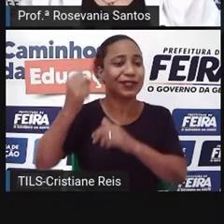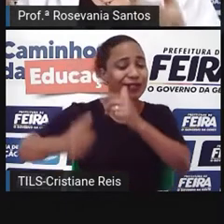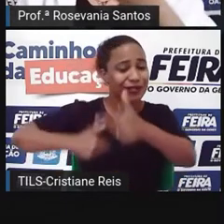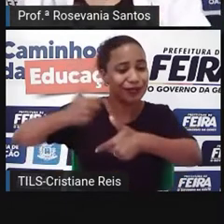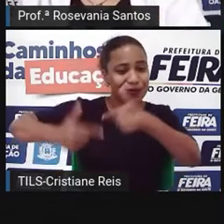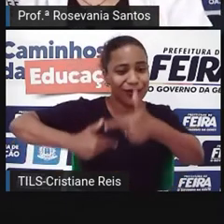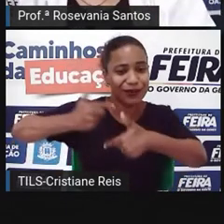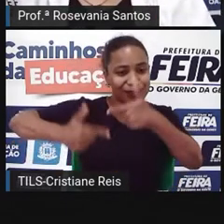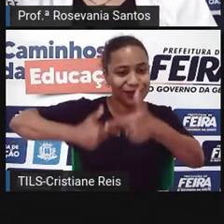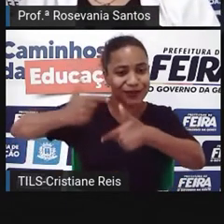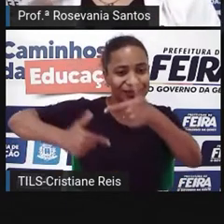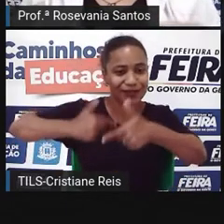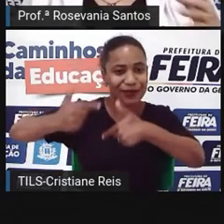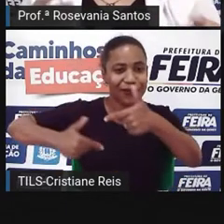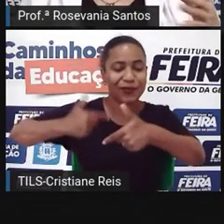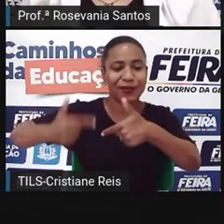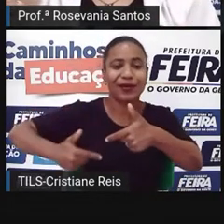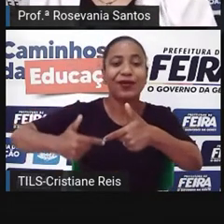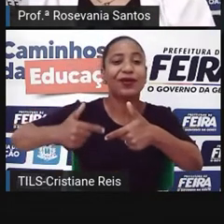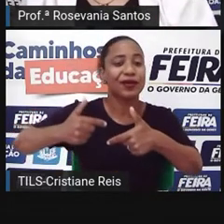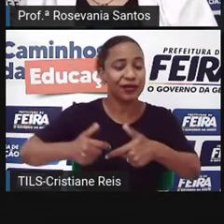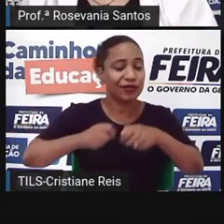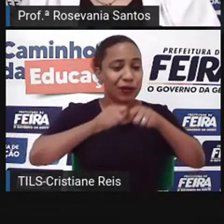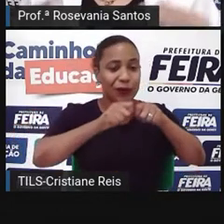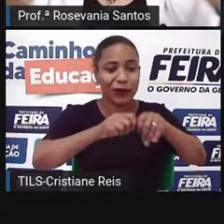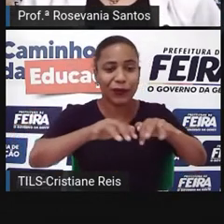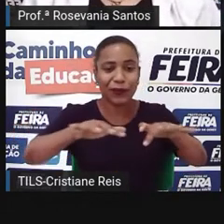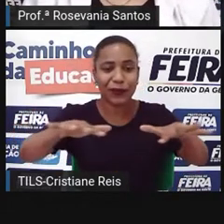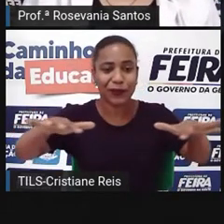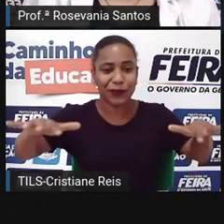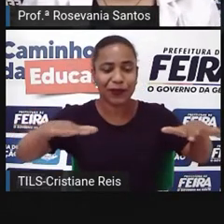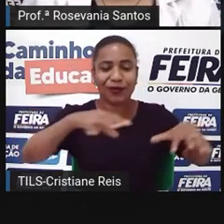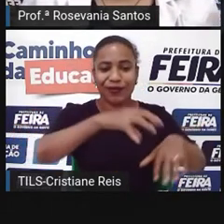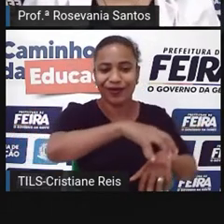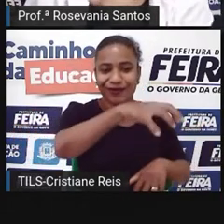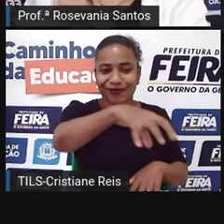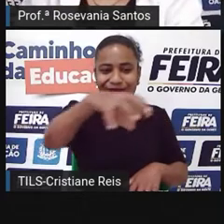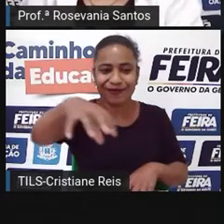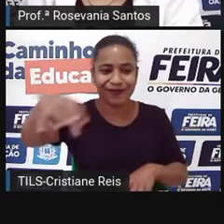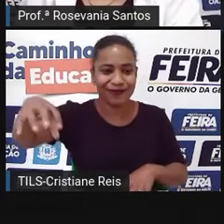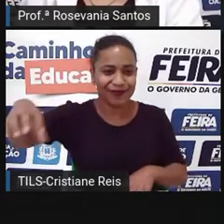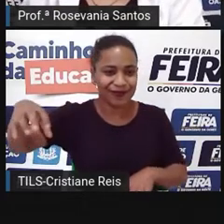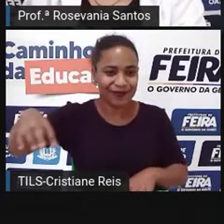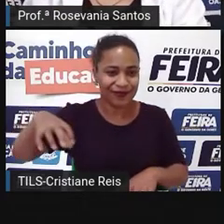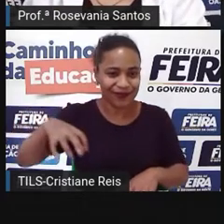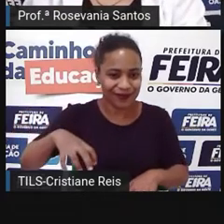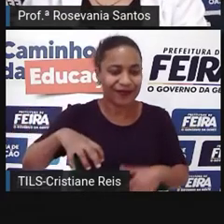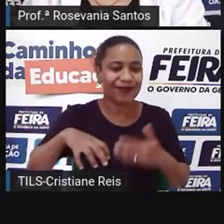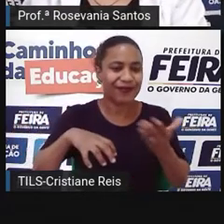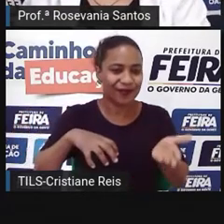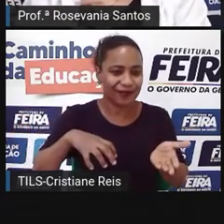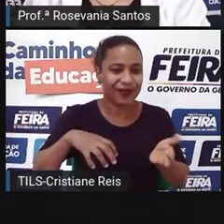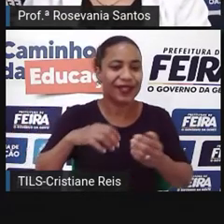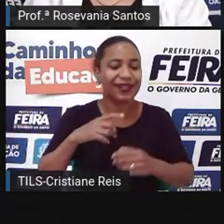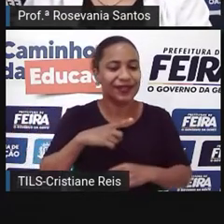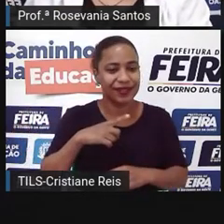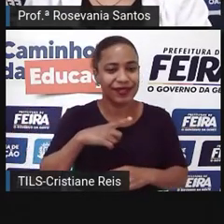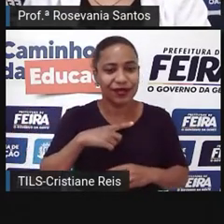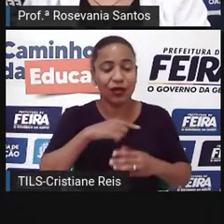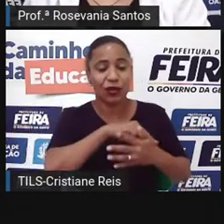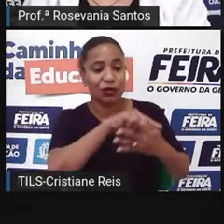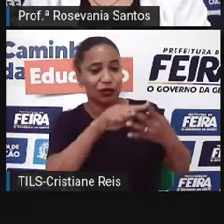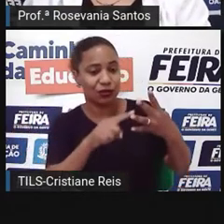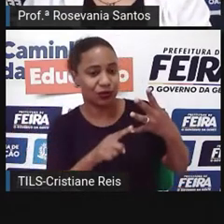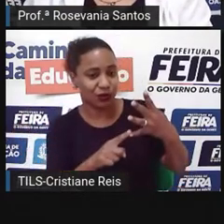para outros cantos, né? Essas indústrias estão indo para outros cantos. É porque enfraqueceu os tigres asiáticos, né? No caso, né? Esses outros